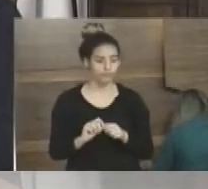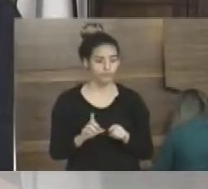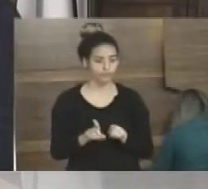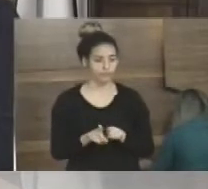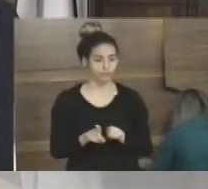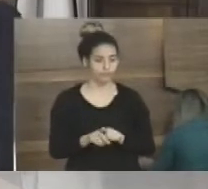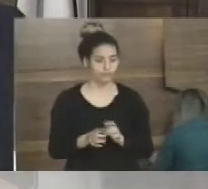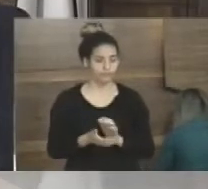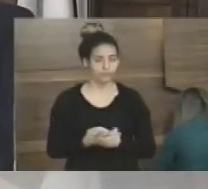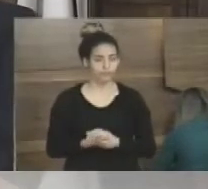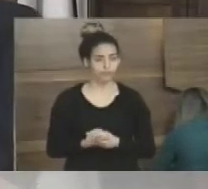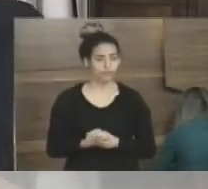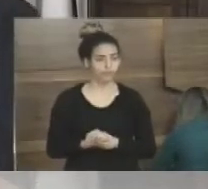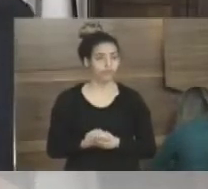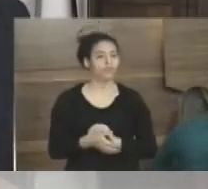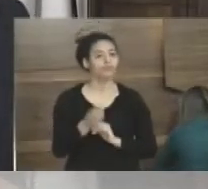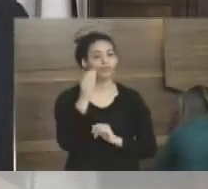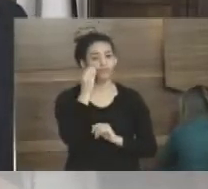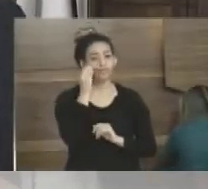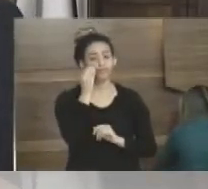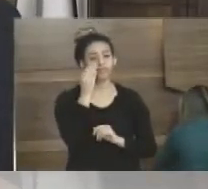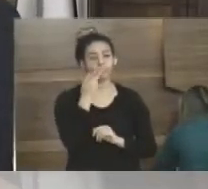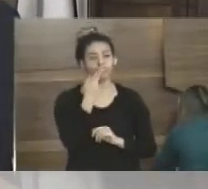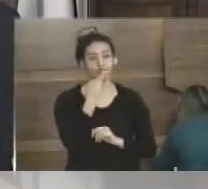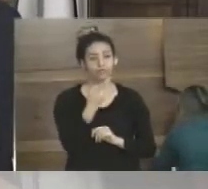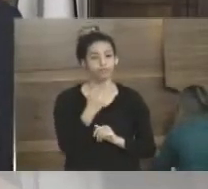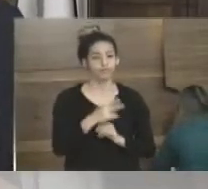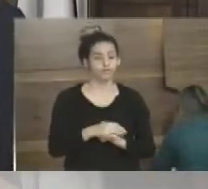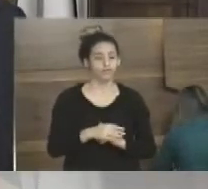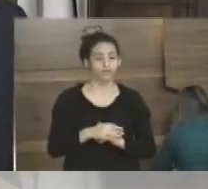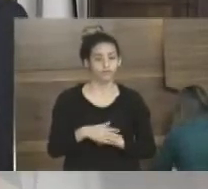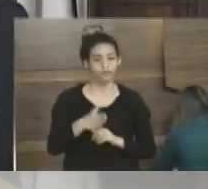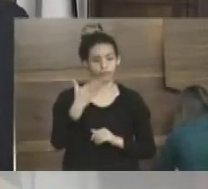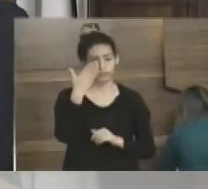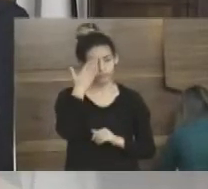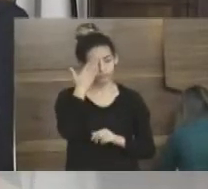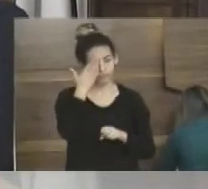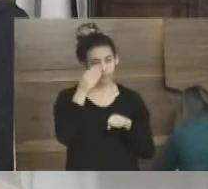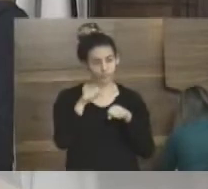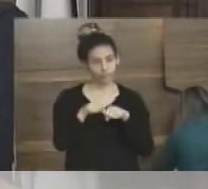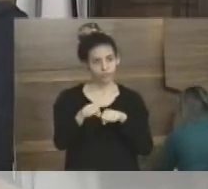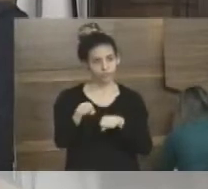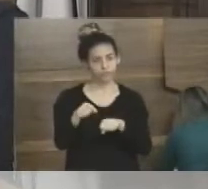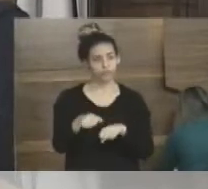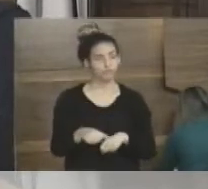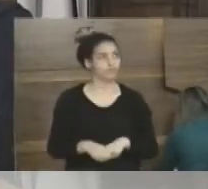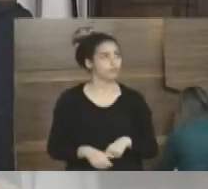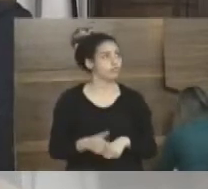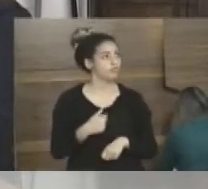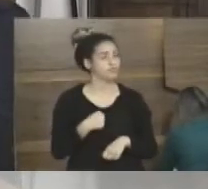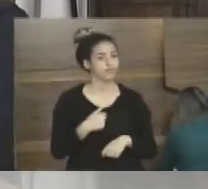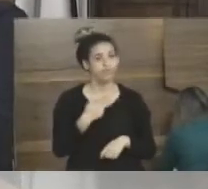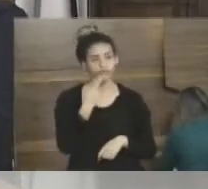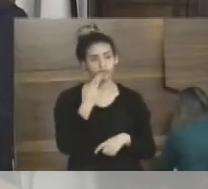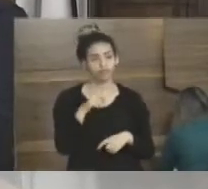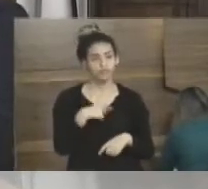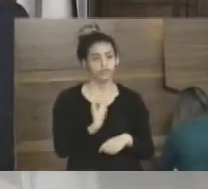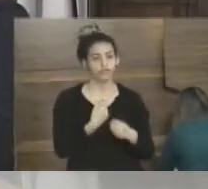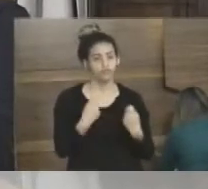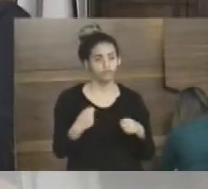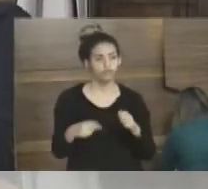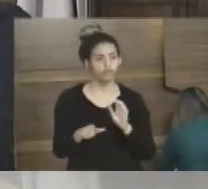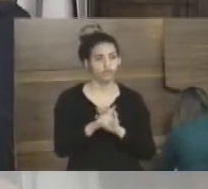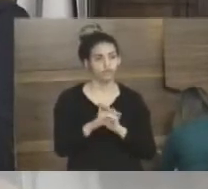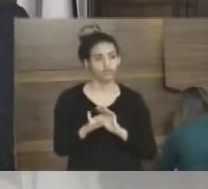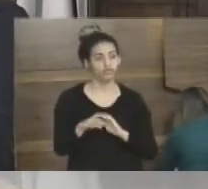minha parte, a Canindé, o Canindé falou aqui do Shopping Piratas, eu costumo falar que a gente tem que legislar, não é?